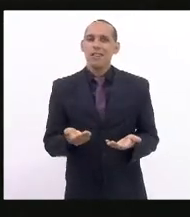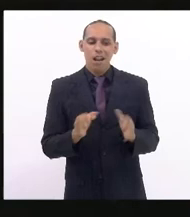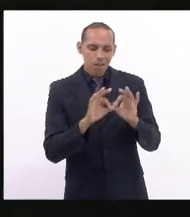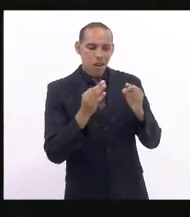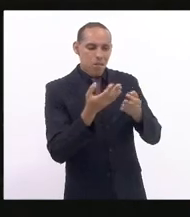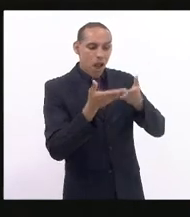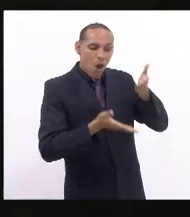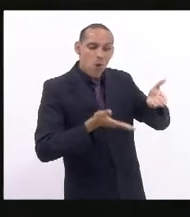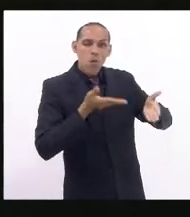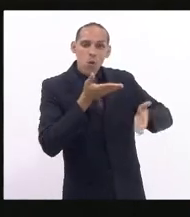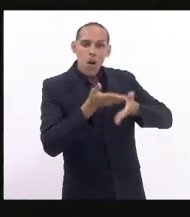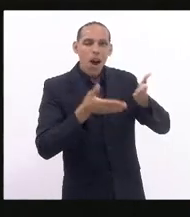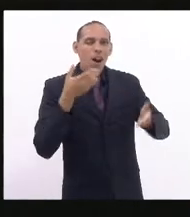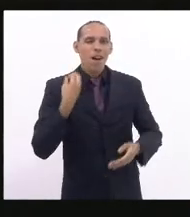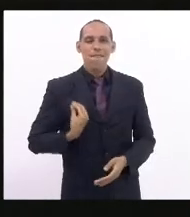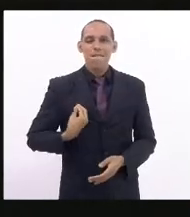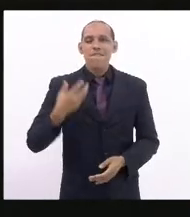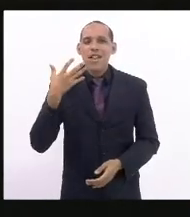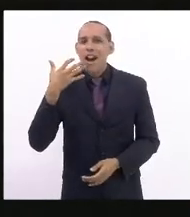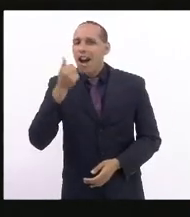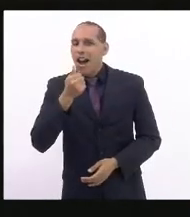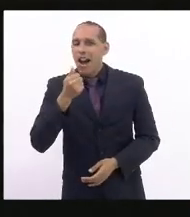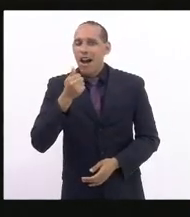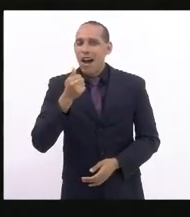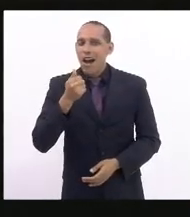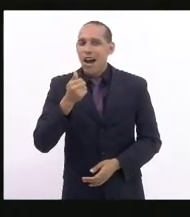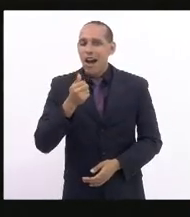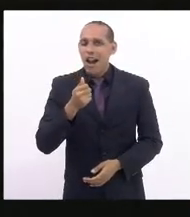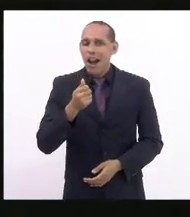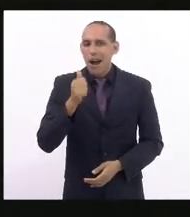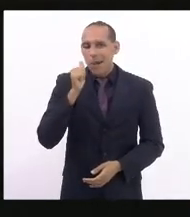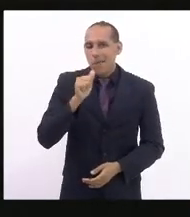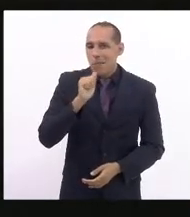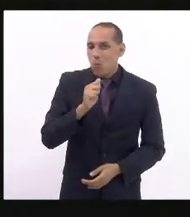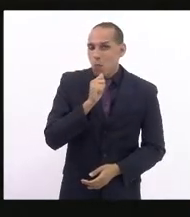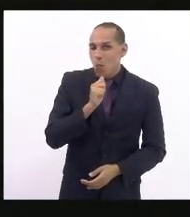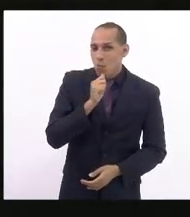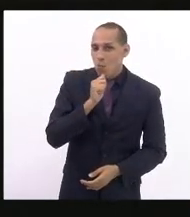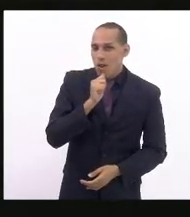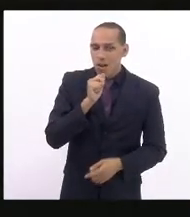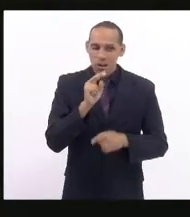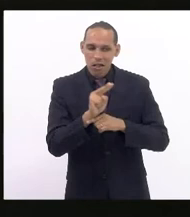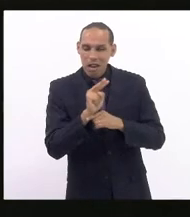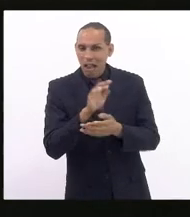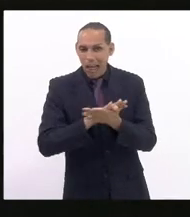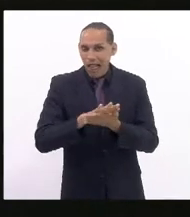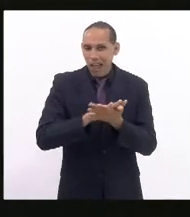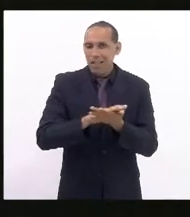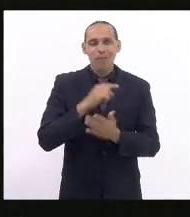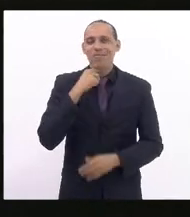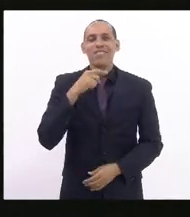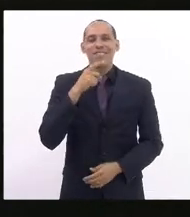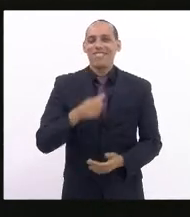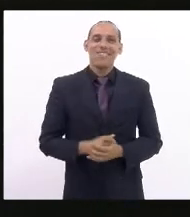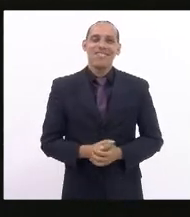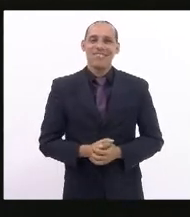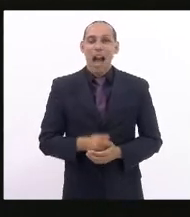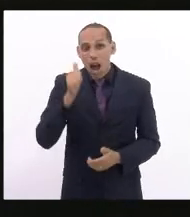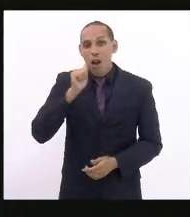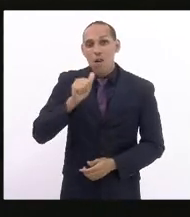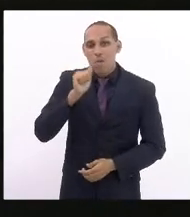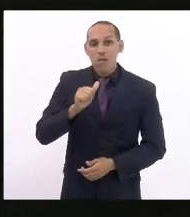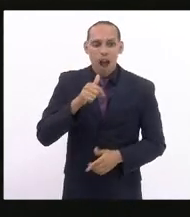família, a sobrevivência de uma família sem a proteção das mulheres. E nesse mundo em que as mulheres tanto